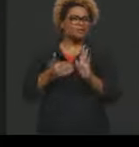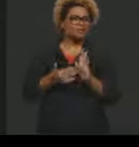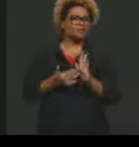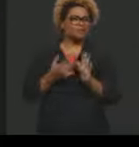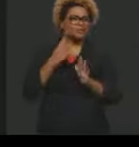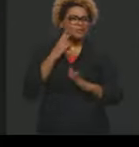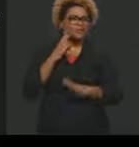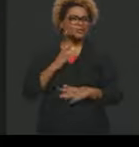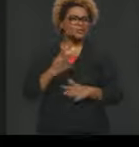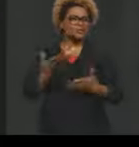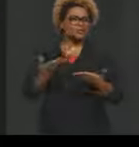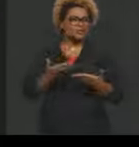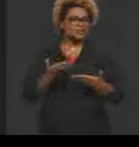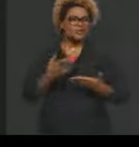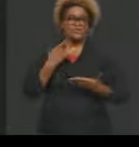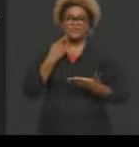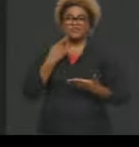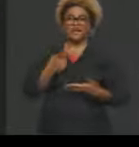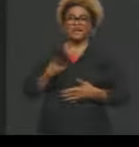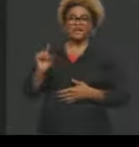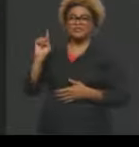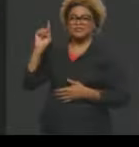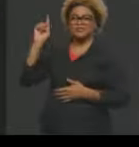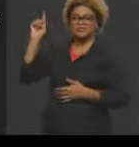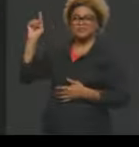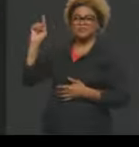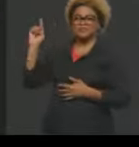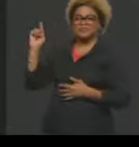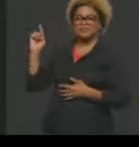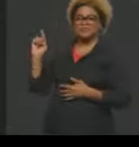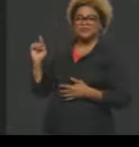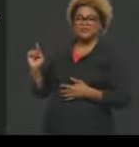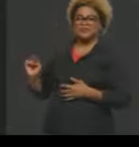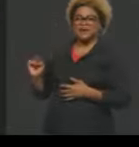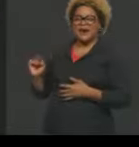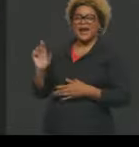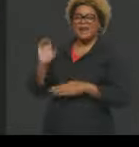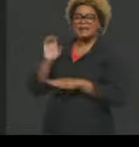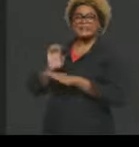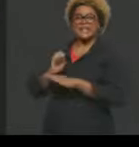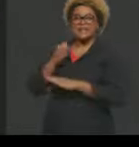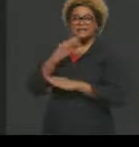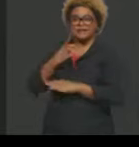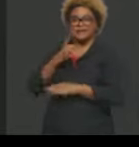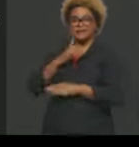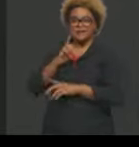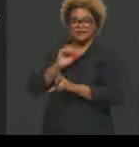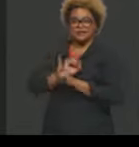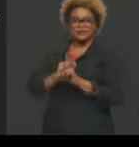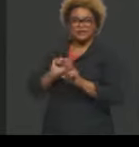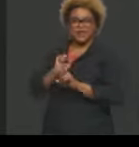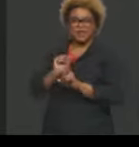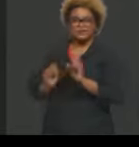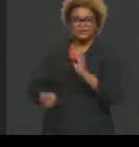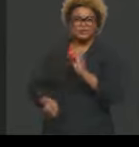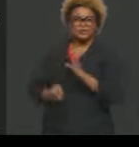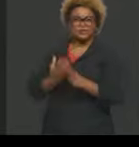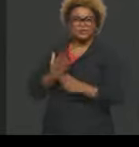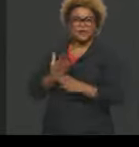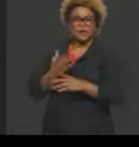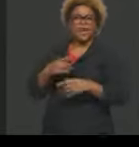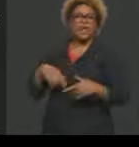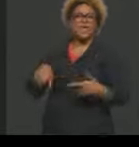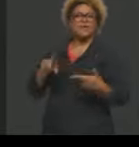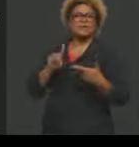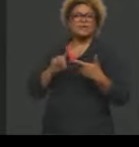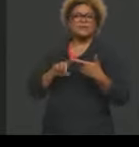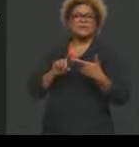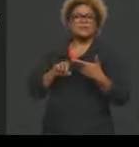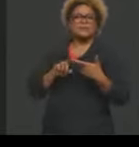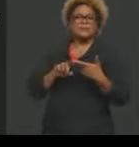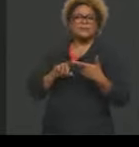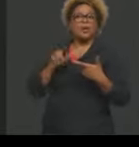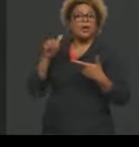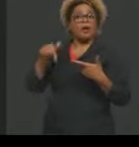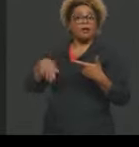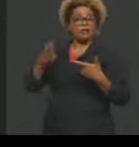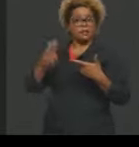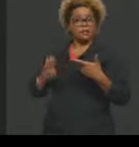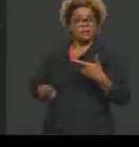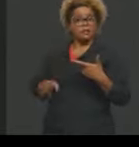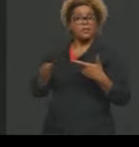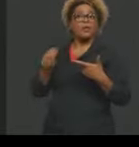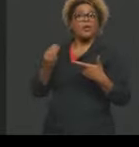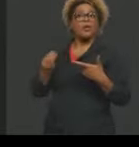hoje, né, nós falamos de Estado de bem-estar social, sobre o seu surgimento, né, falamos um pouco sobre o Estado de bem-estar social no Brasil